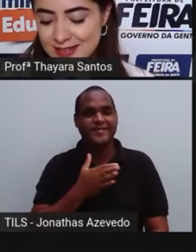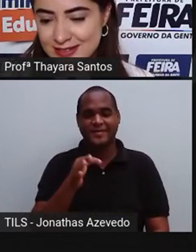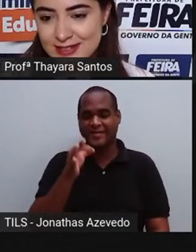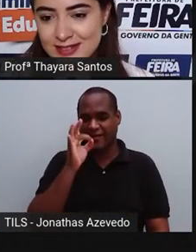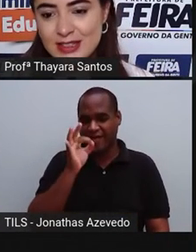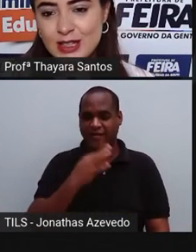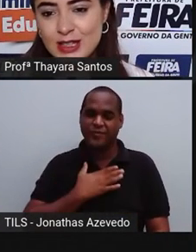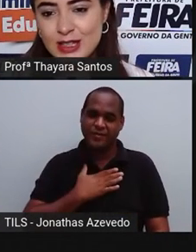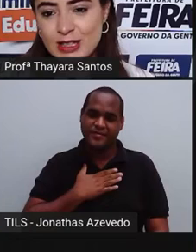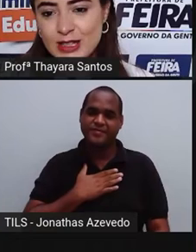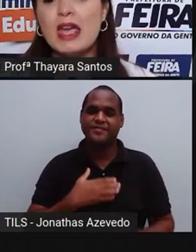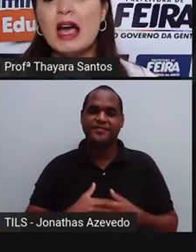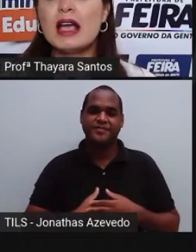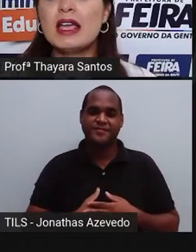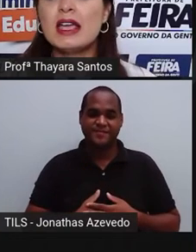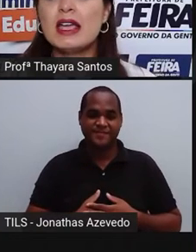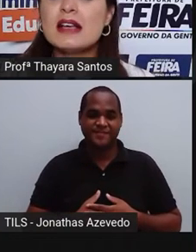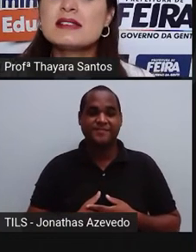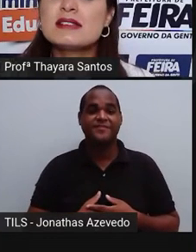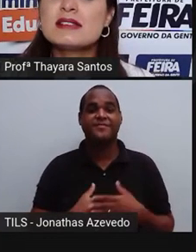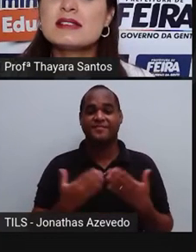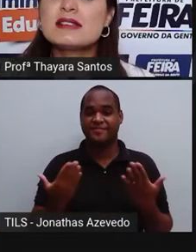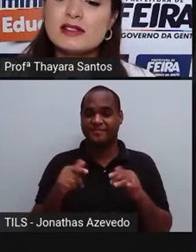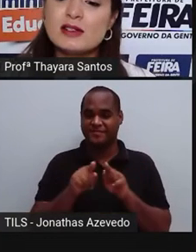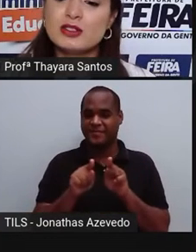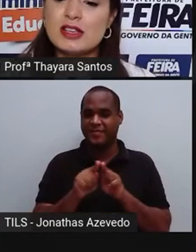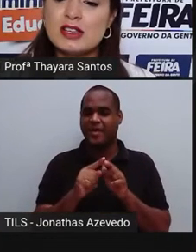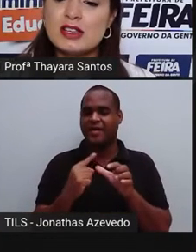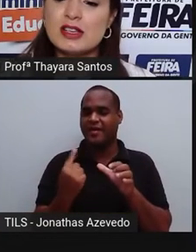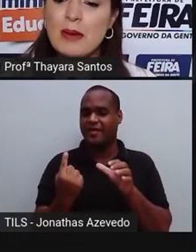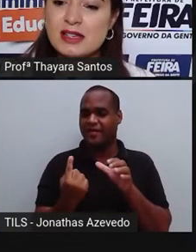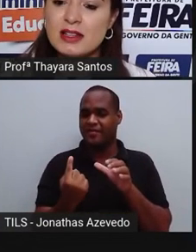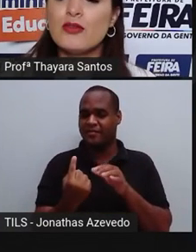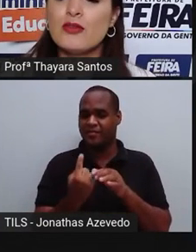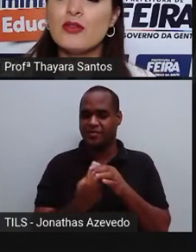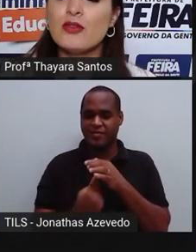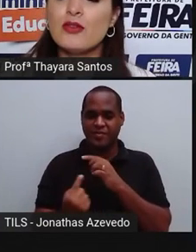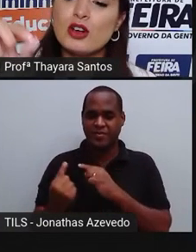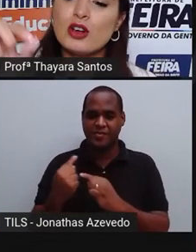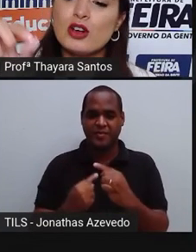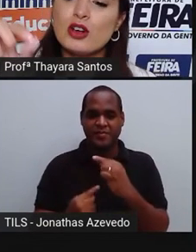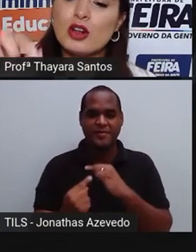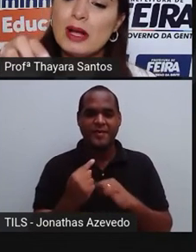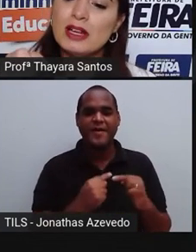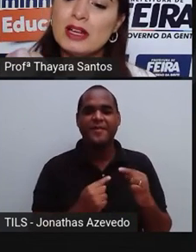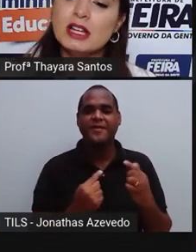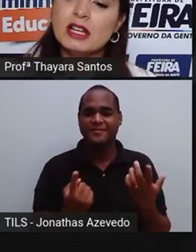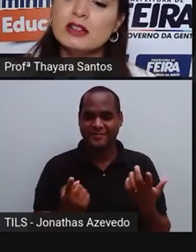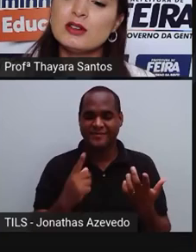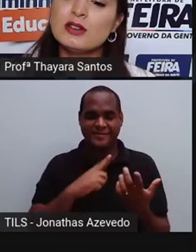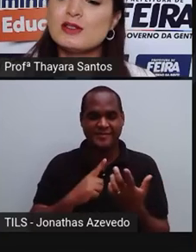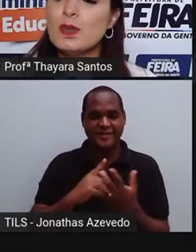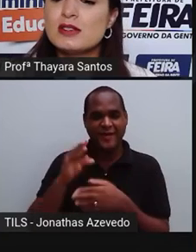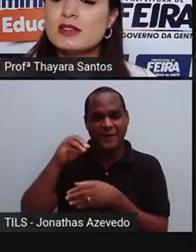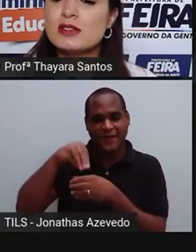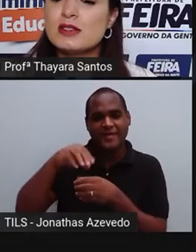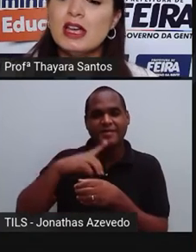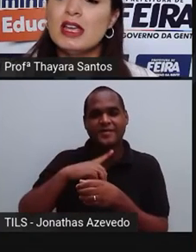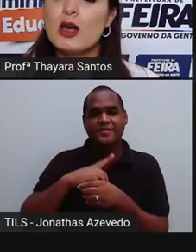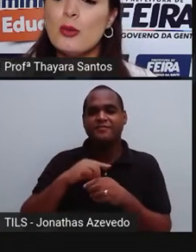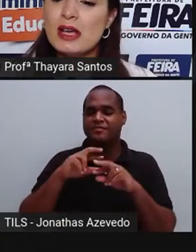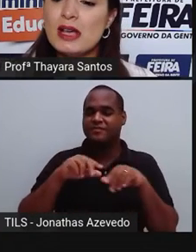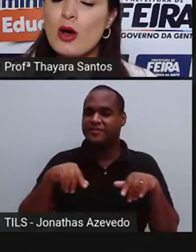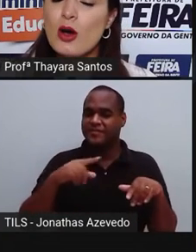dele. Aqui é a centrifugação, gente. Esse equipamento é a centrífuga, a gente coloca o material dentro desses tubinhos